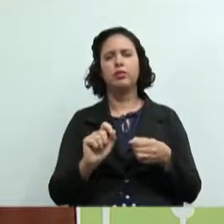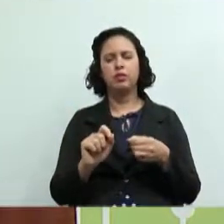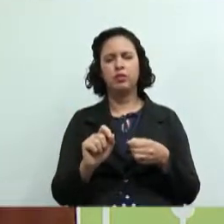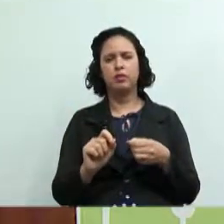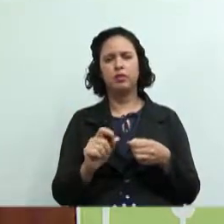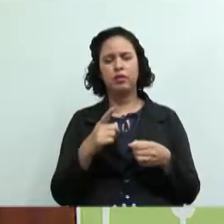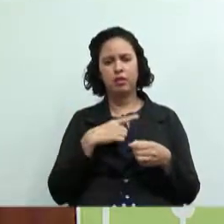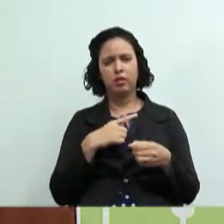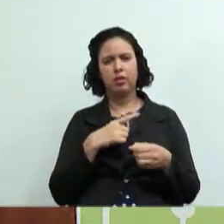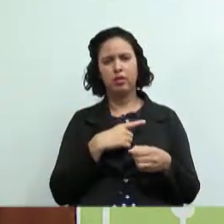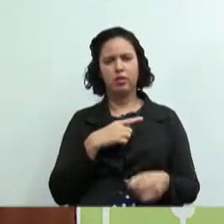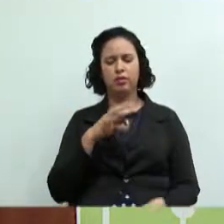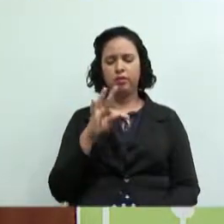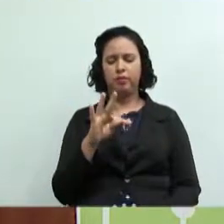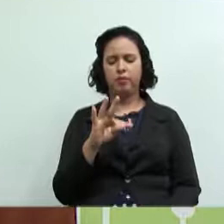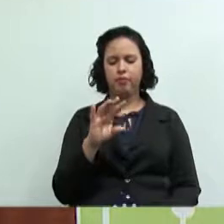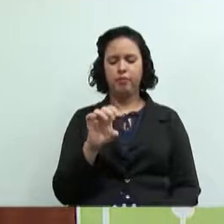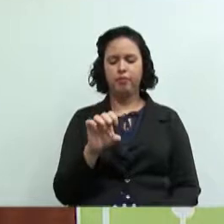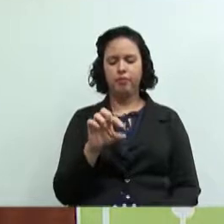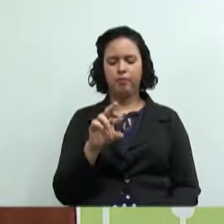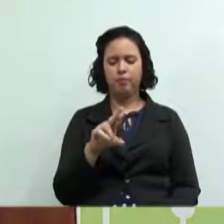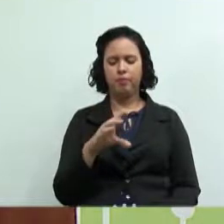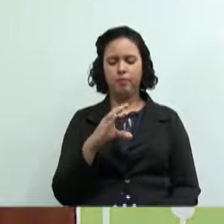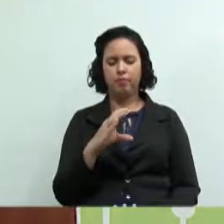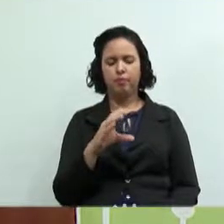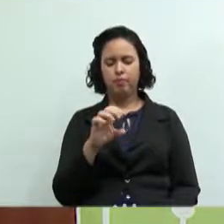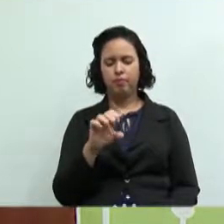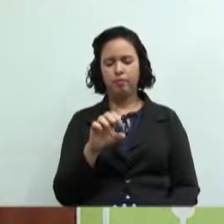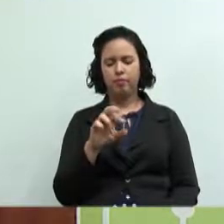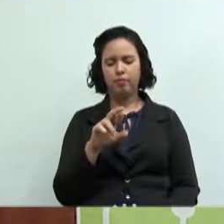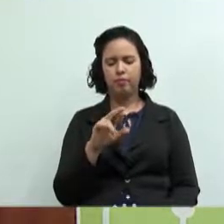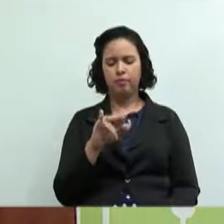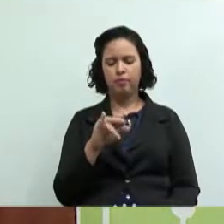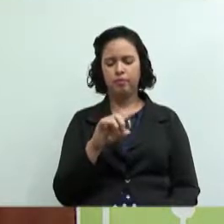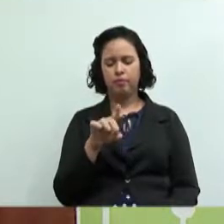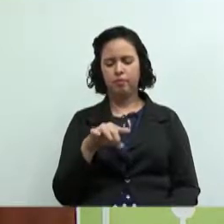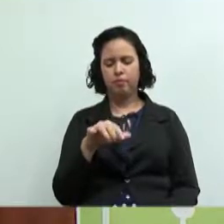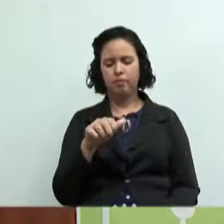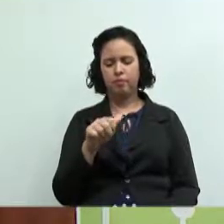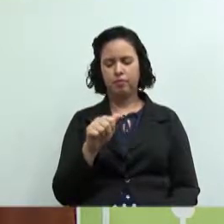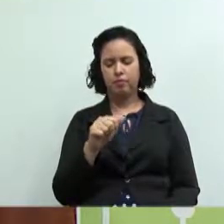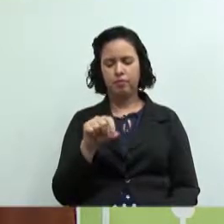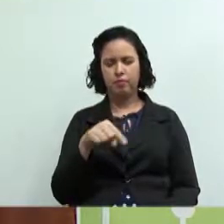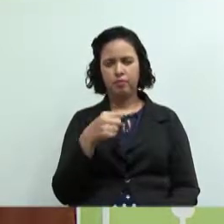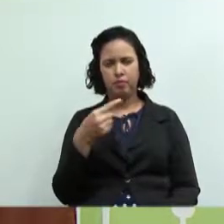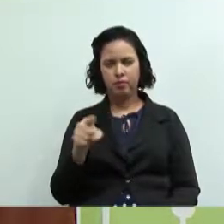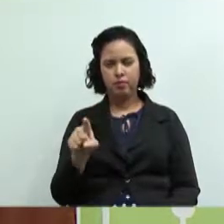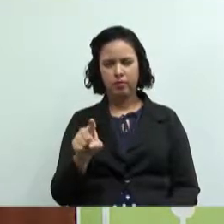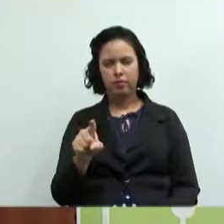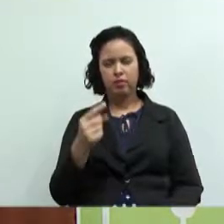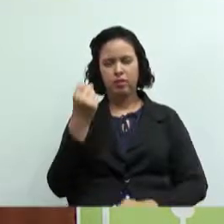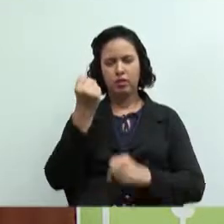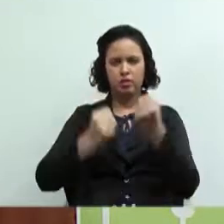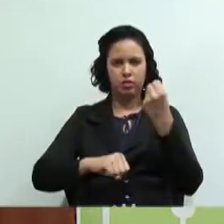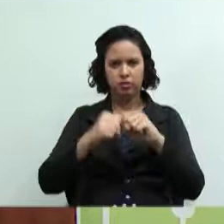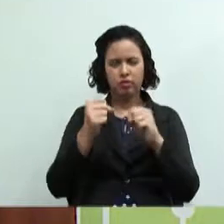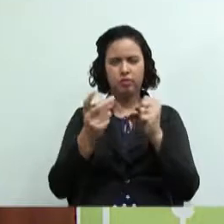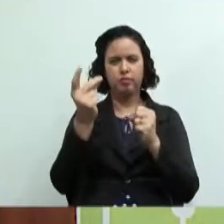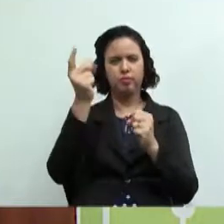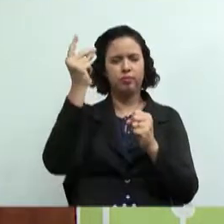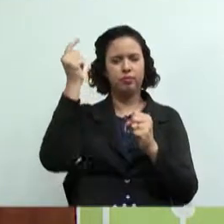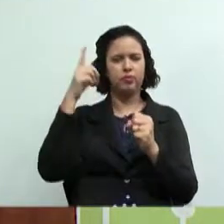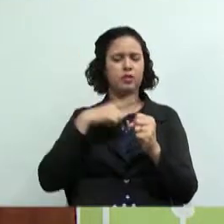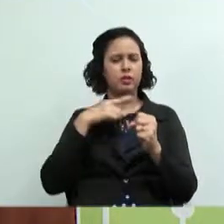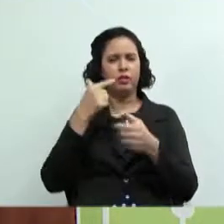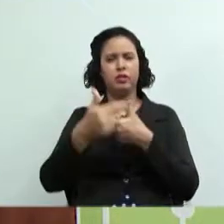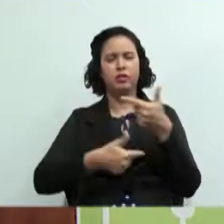terceirização essa terceirização é o que as indústrias que antigamente tinham empregados para fazer todos